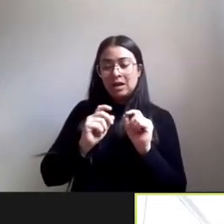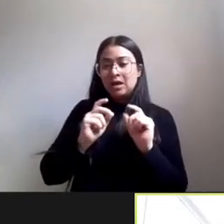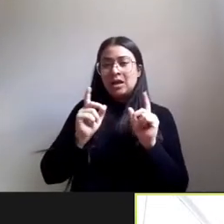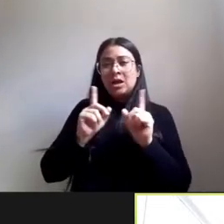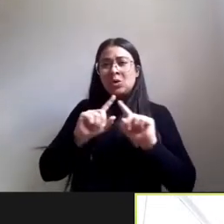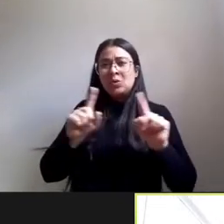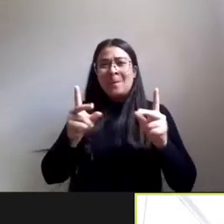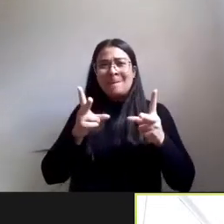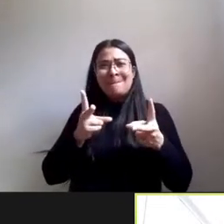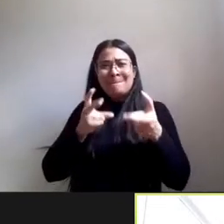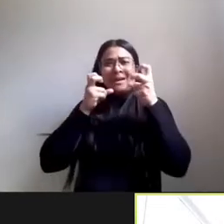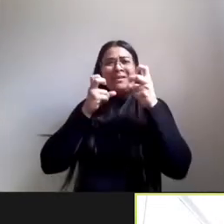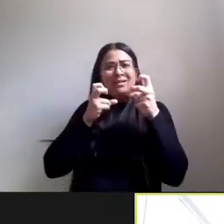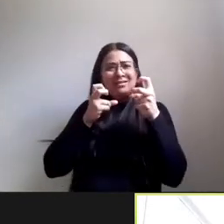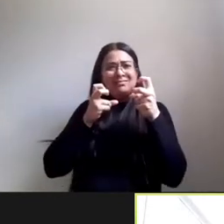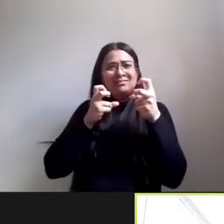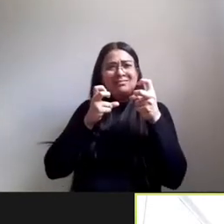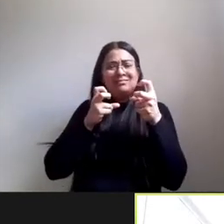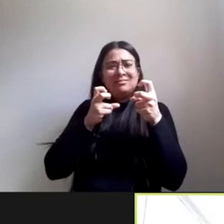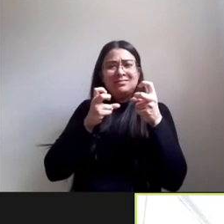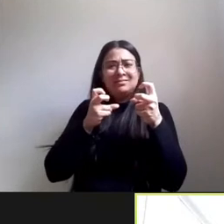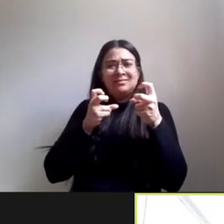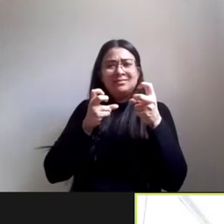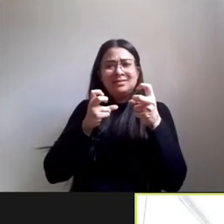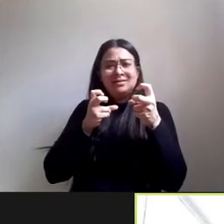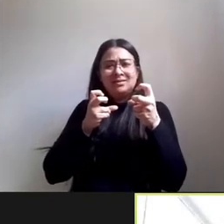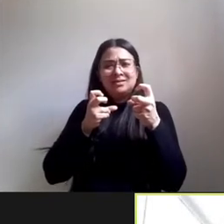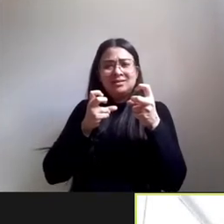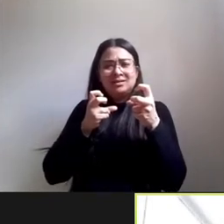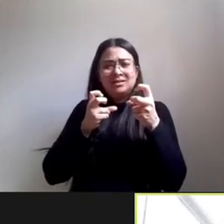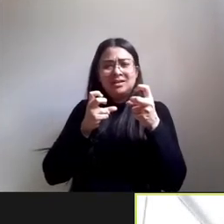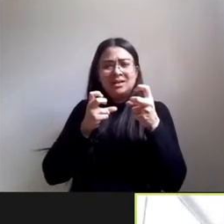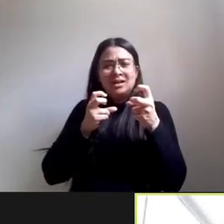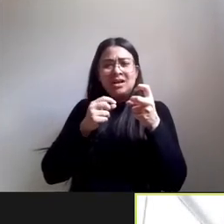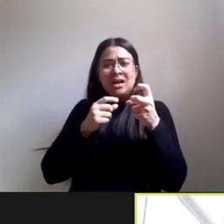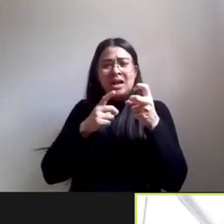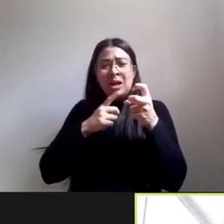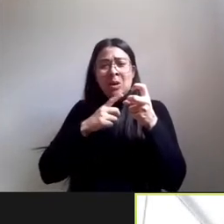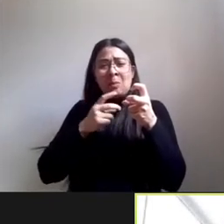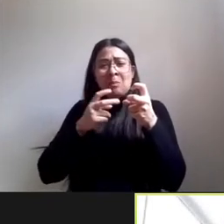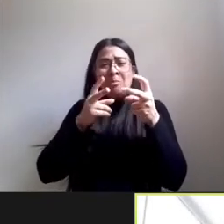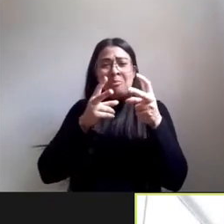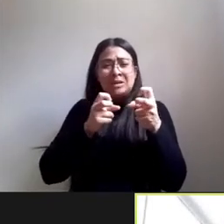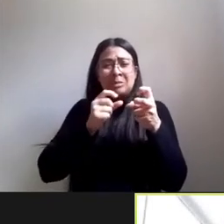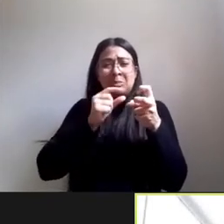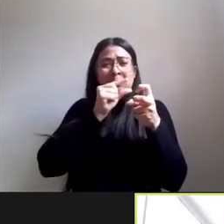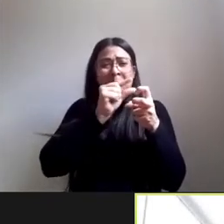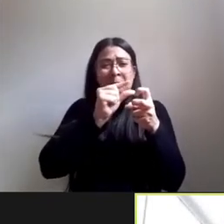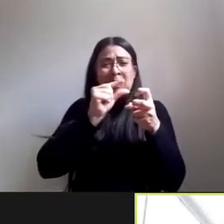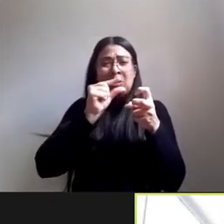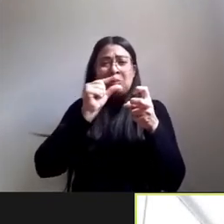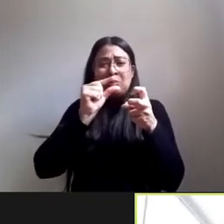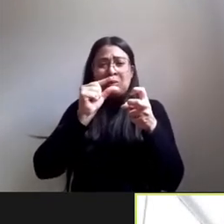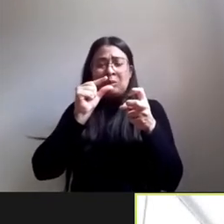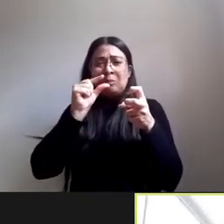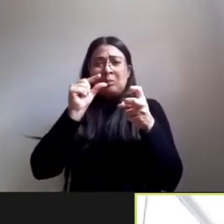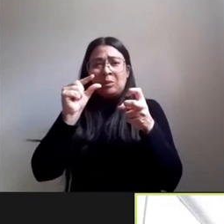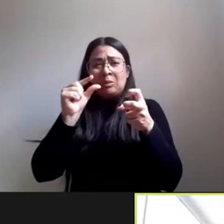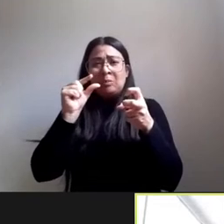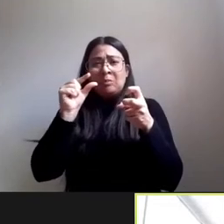mas eu identifico muitos poucos movimentos sejam analíticos